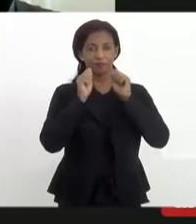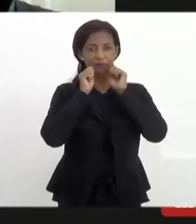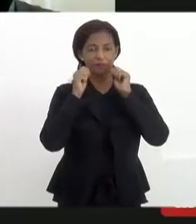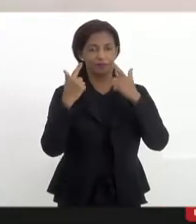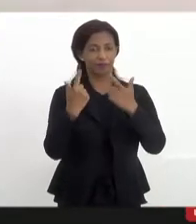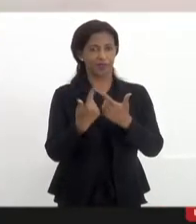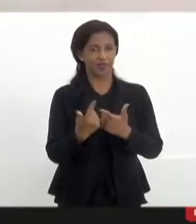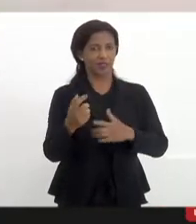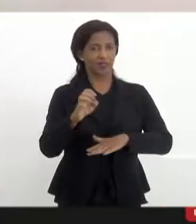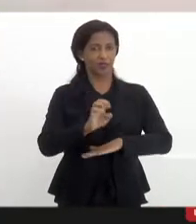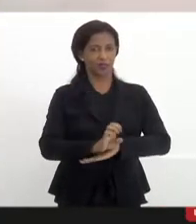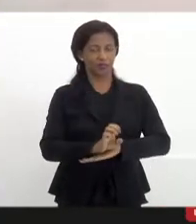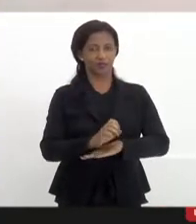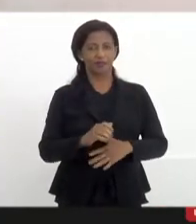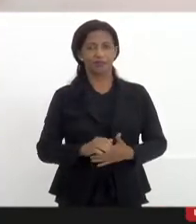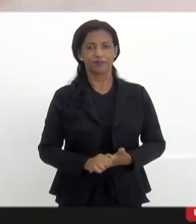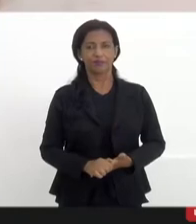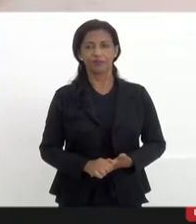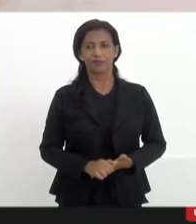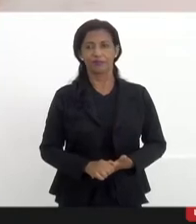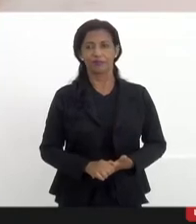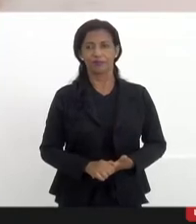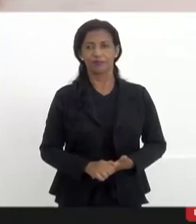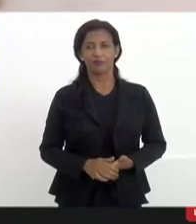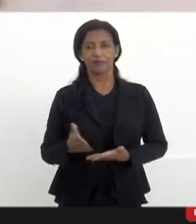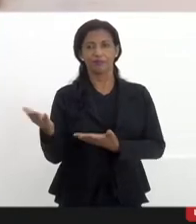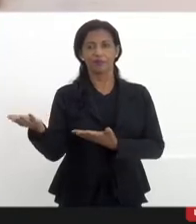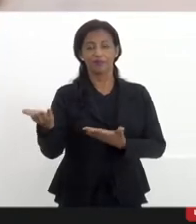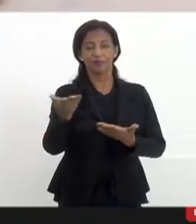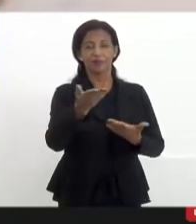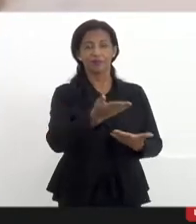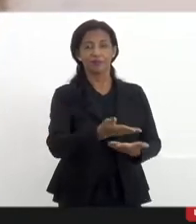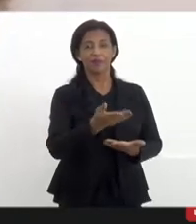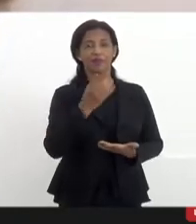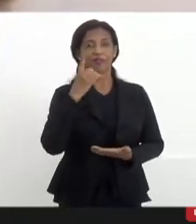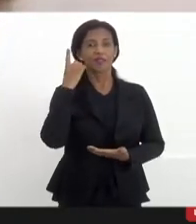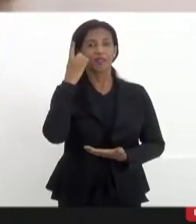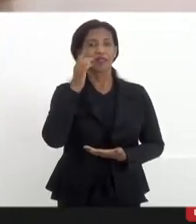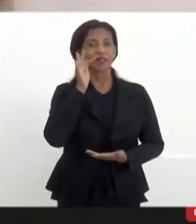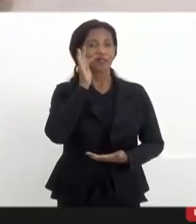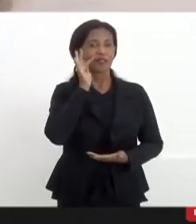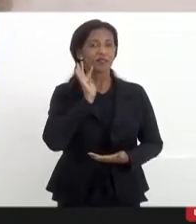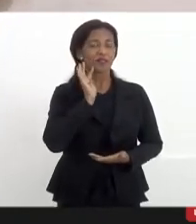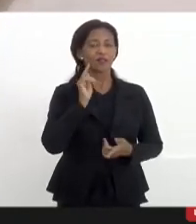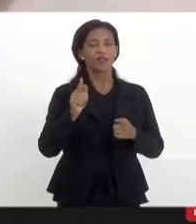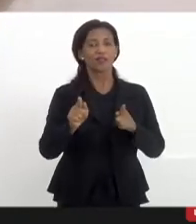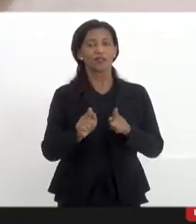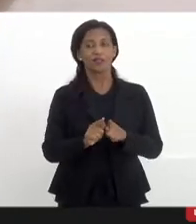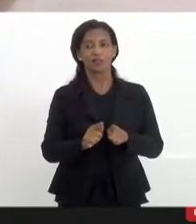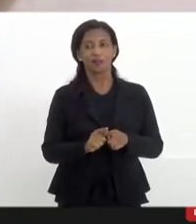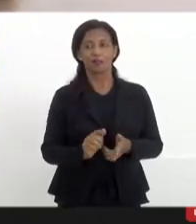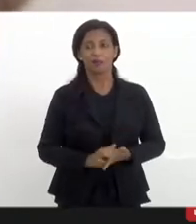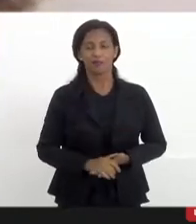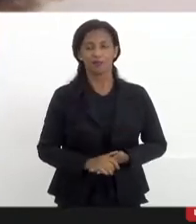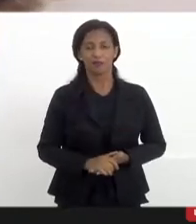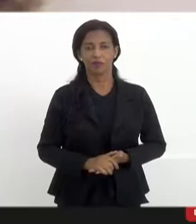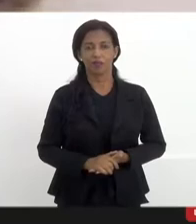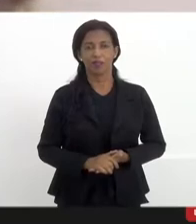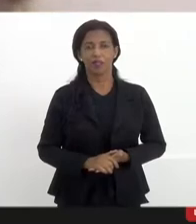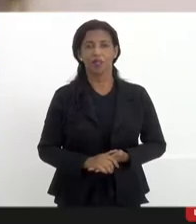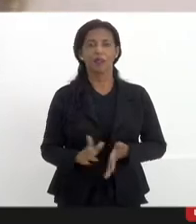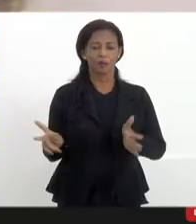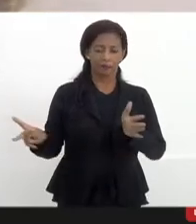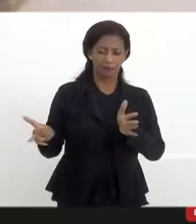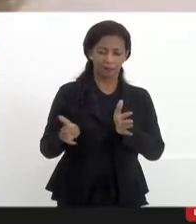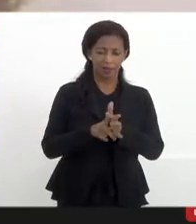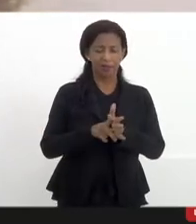Legislativa do Estado. Então, passo agora a palavra ao deputado Flávio Serafini, também componente dessa nossa